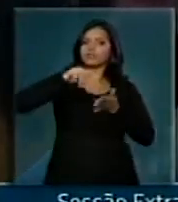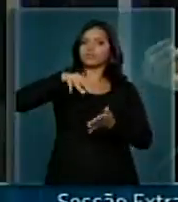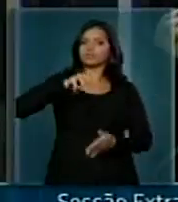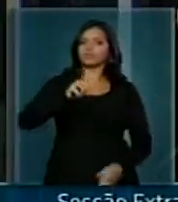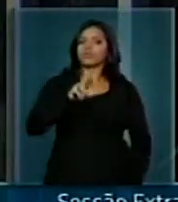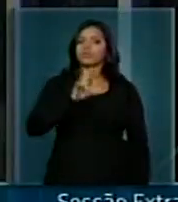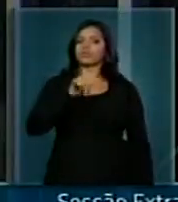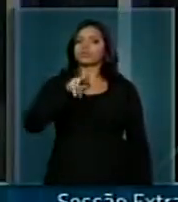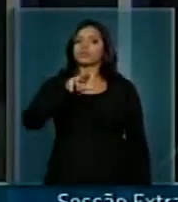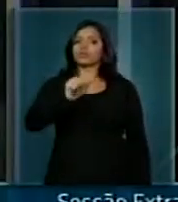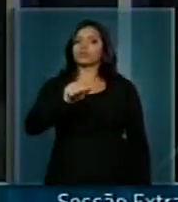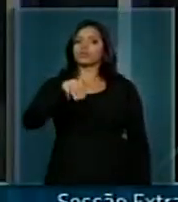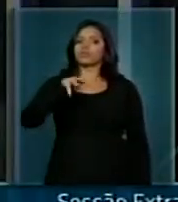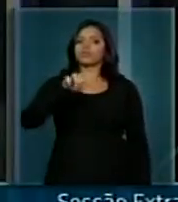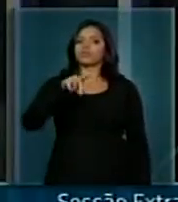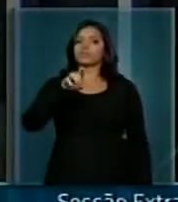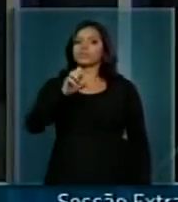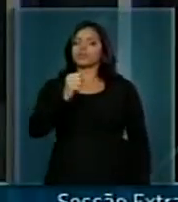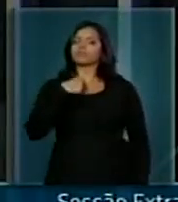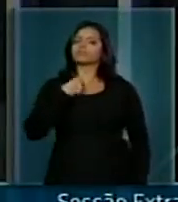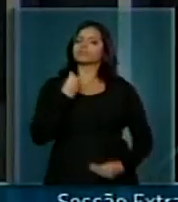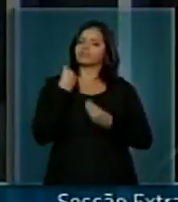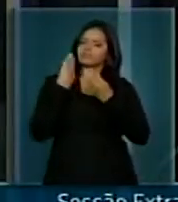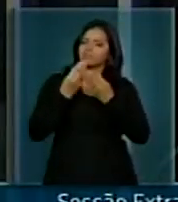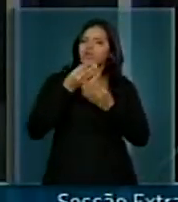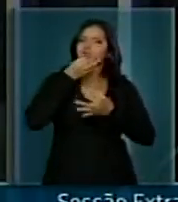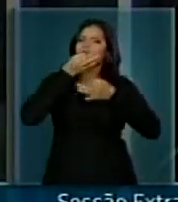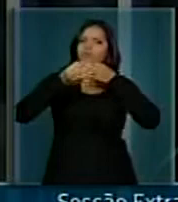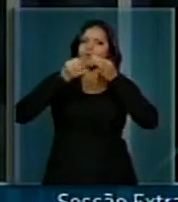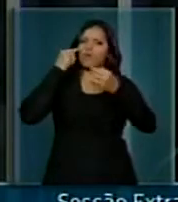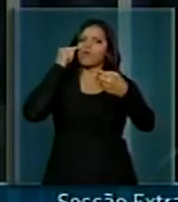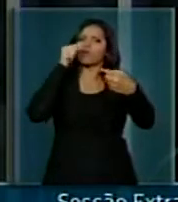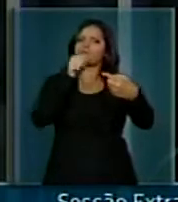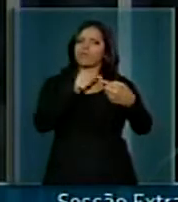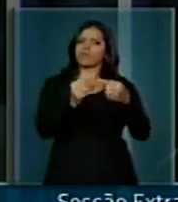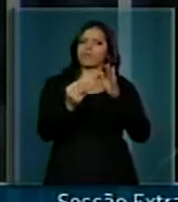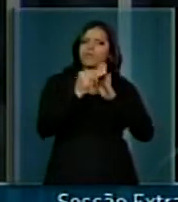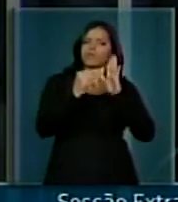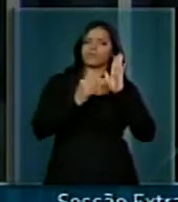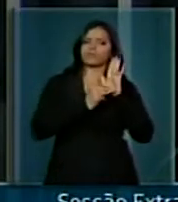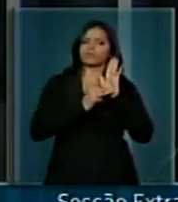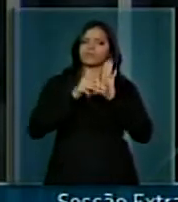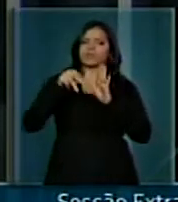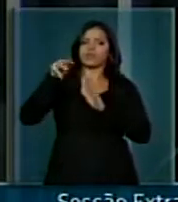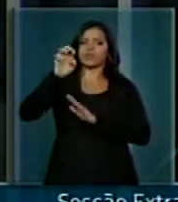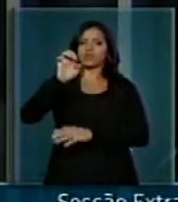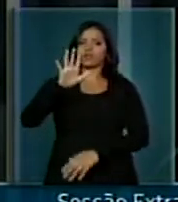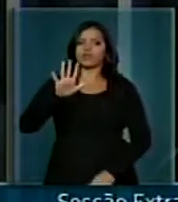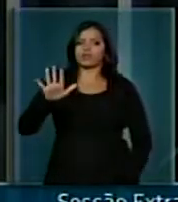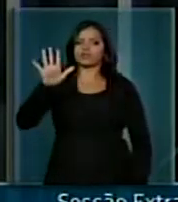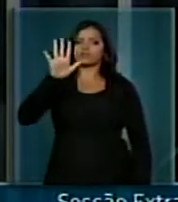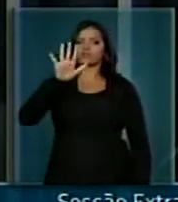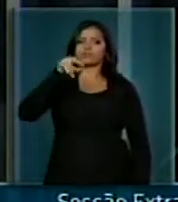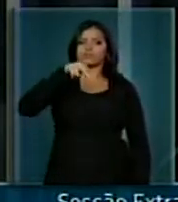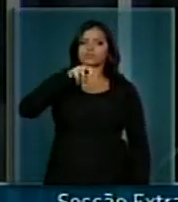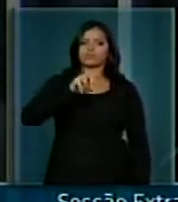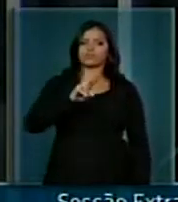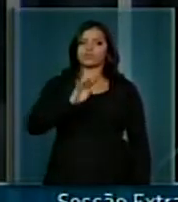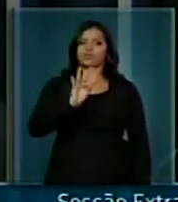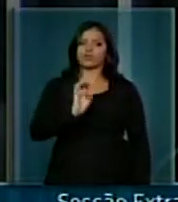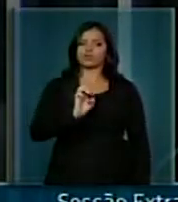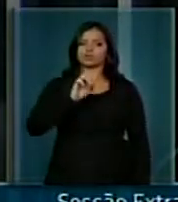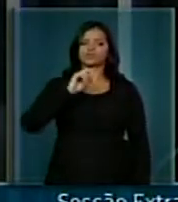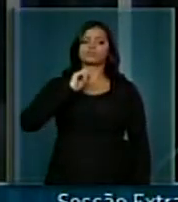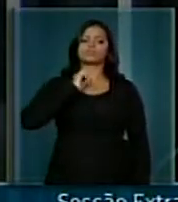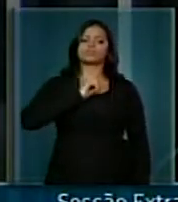que, dando razão à nossa argumentação, incluiu a região do norte de Minas